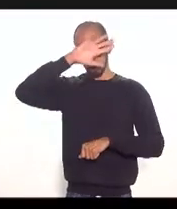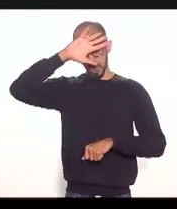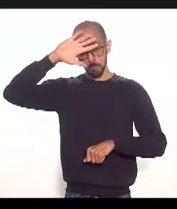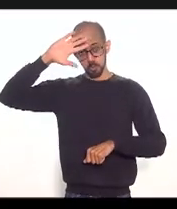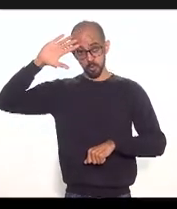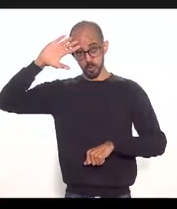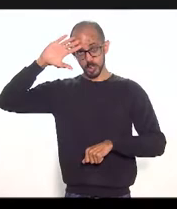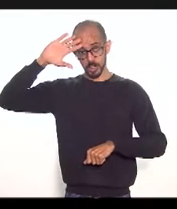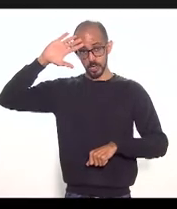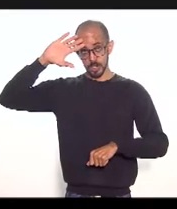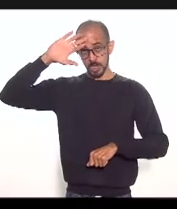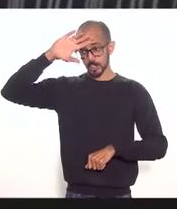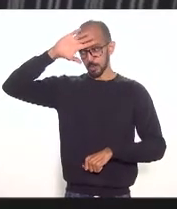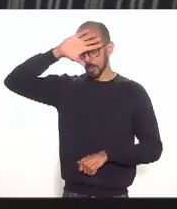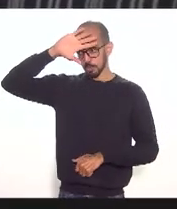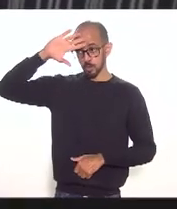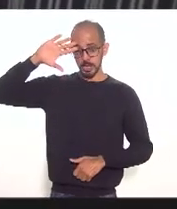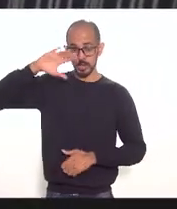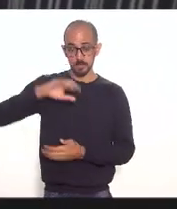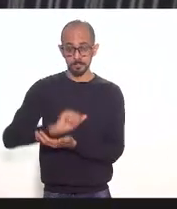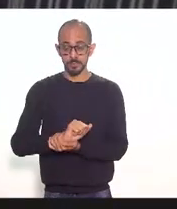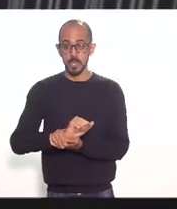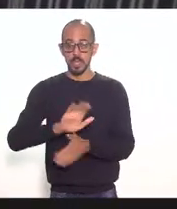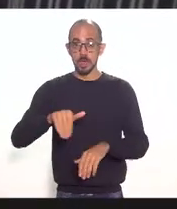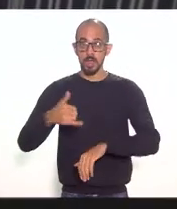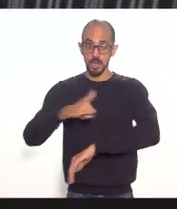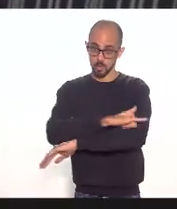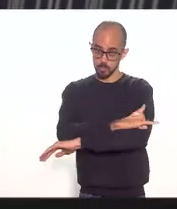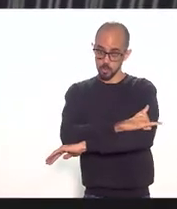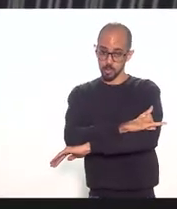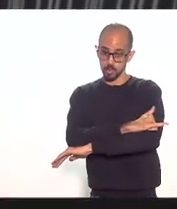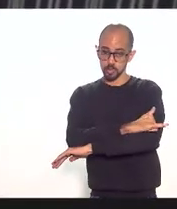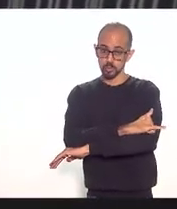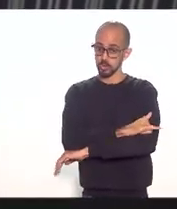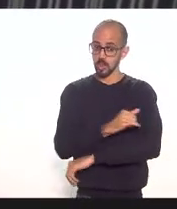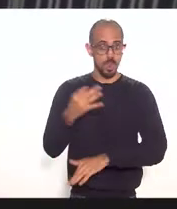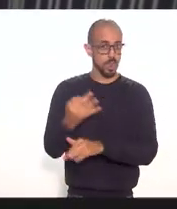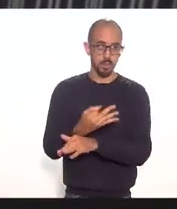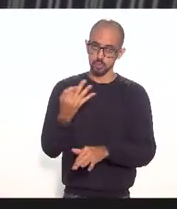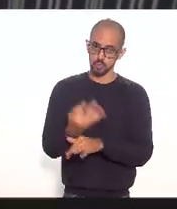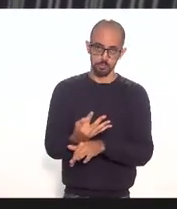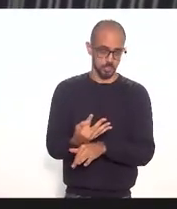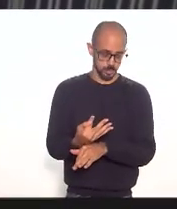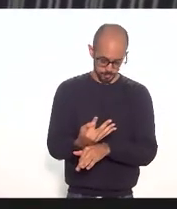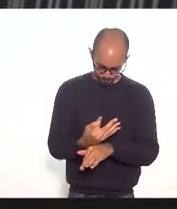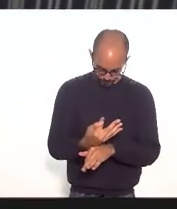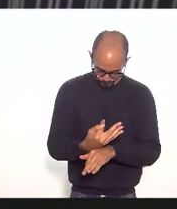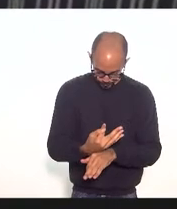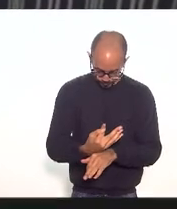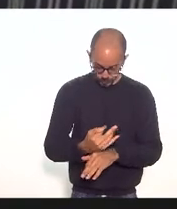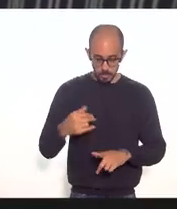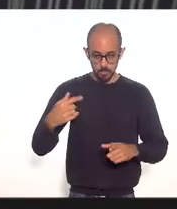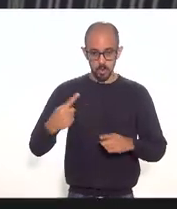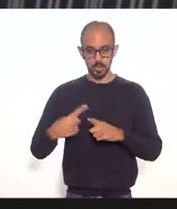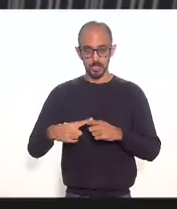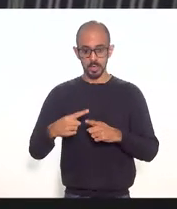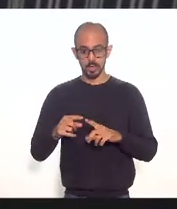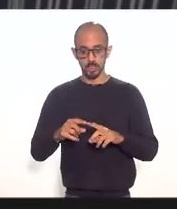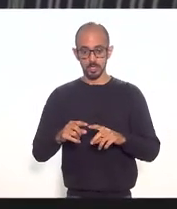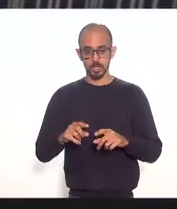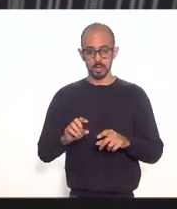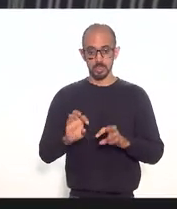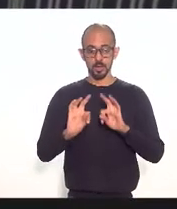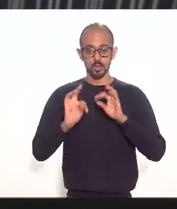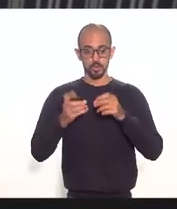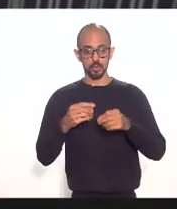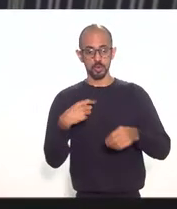Confins não resiste não resiste porque todos aqui a maioria talvez de nós viajou de Boeing